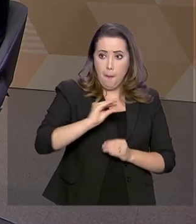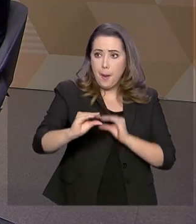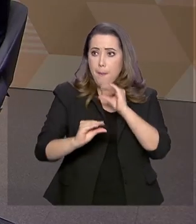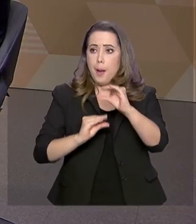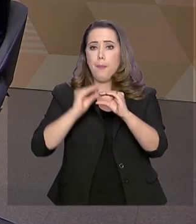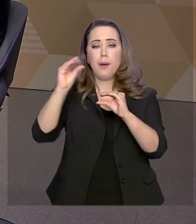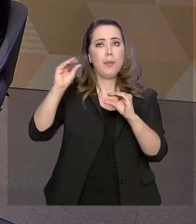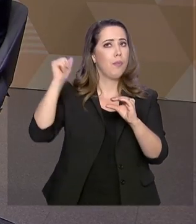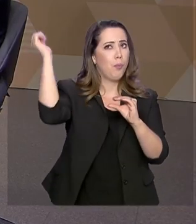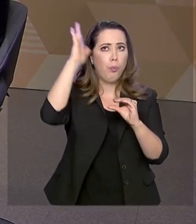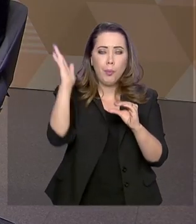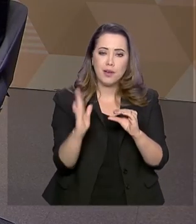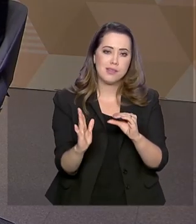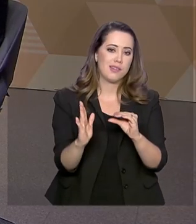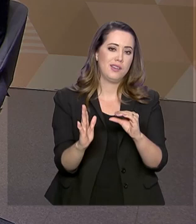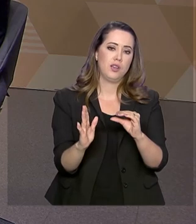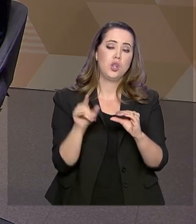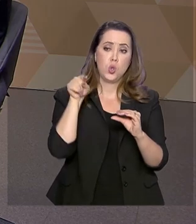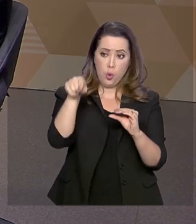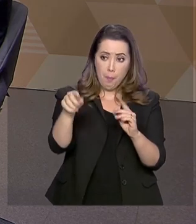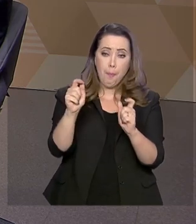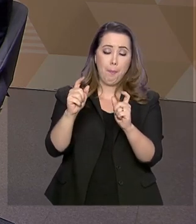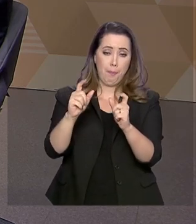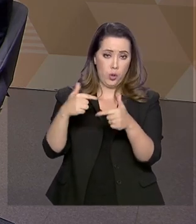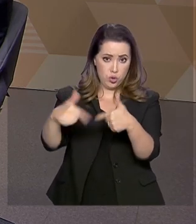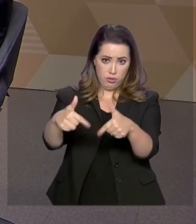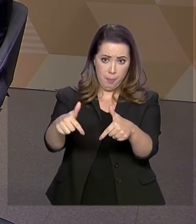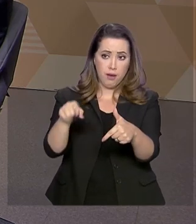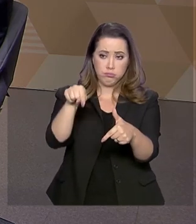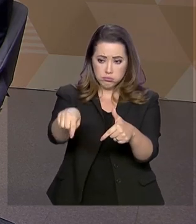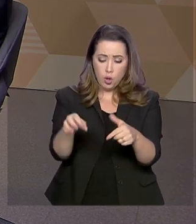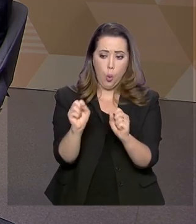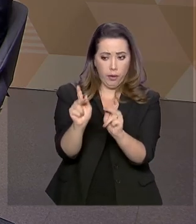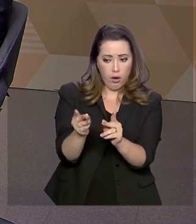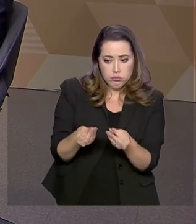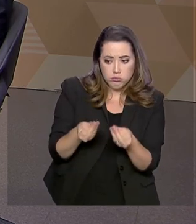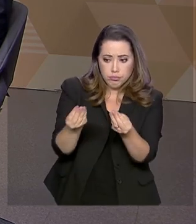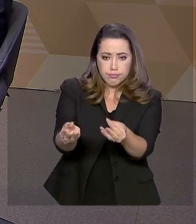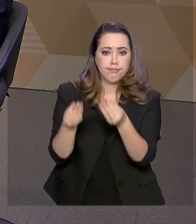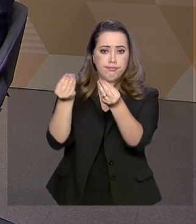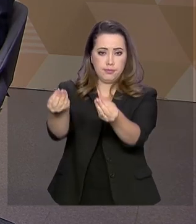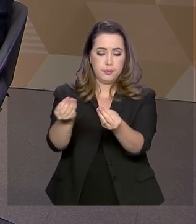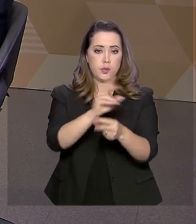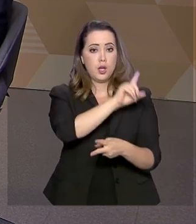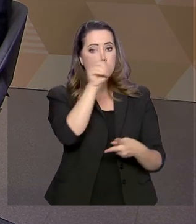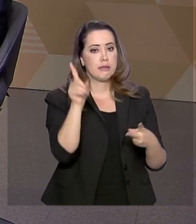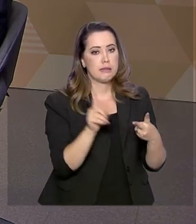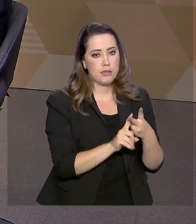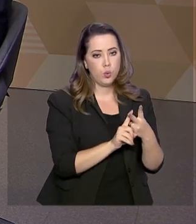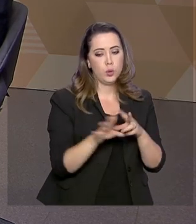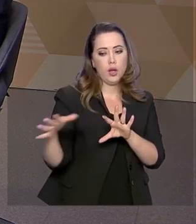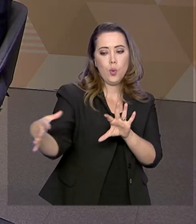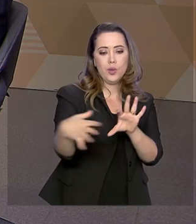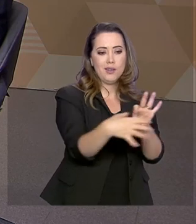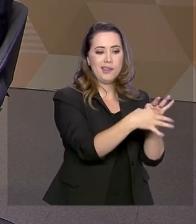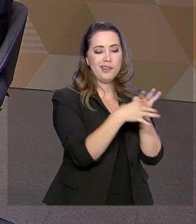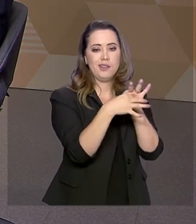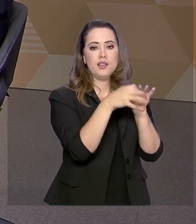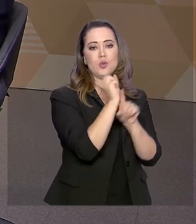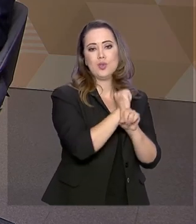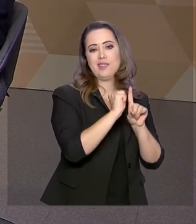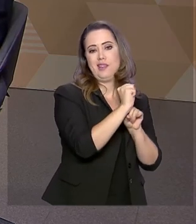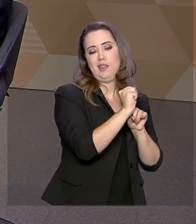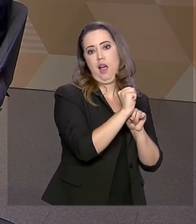executado lá, assim o faremos. A segunda diretriz é parceria com instituições da sociedade